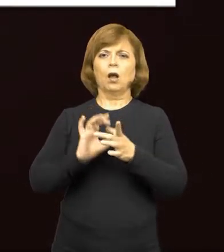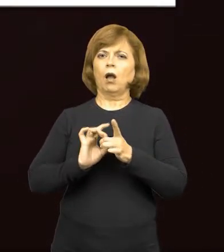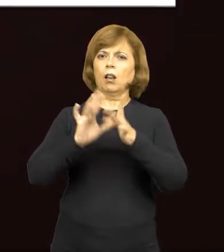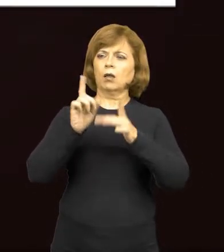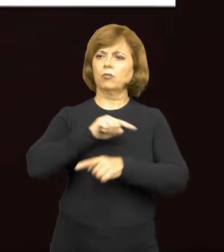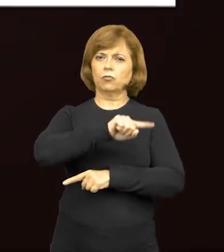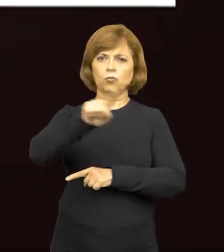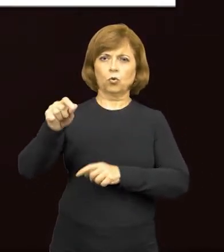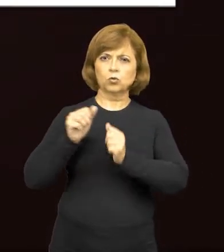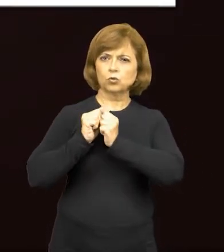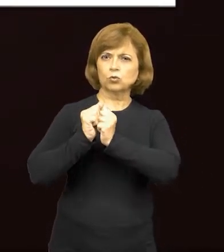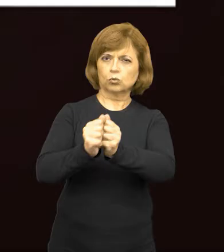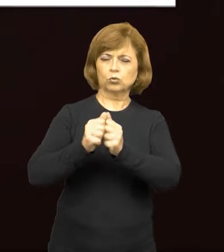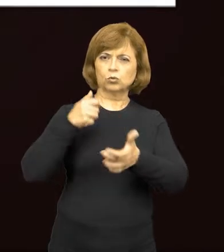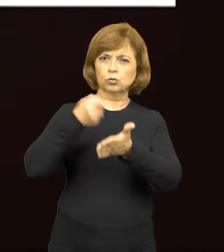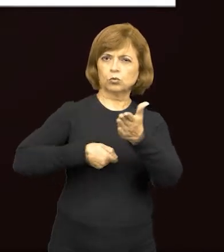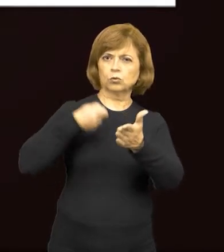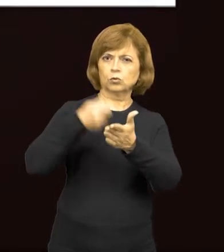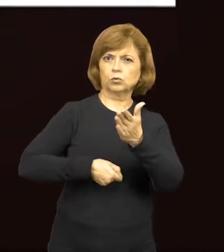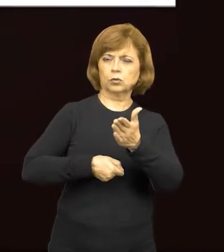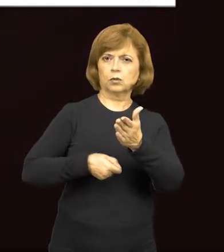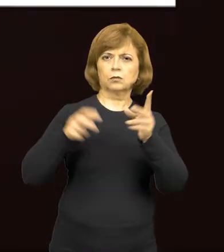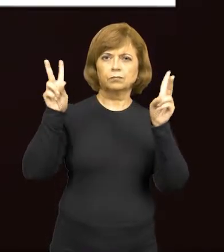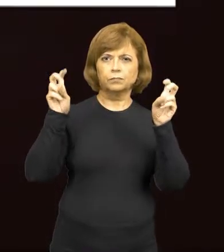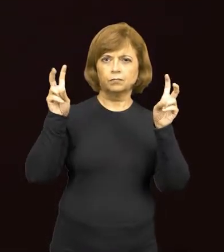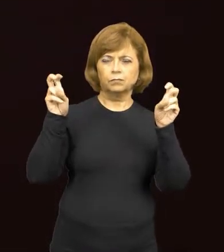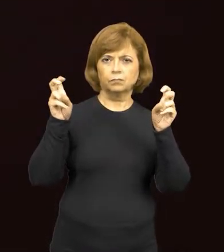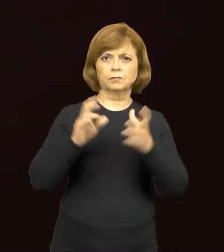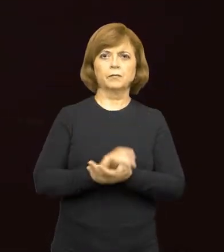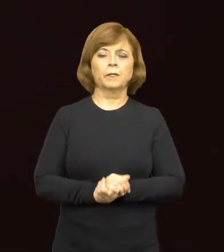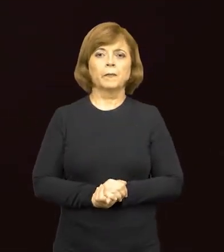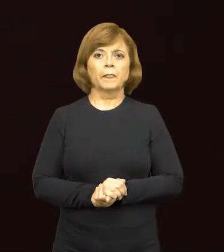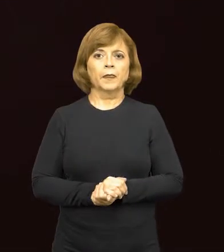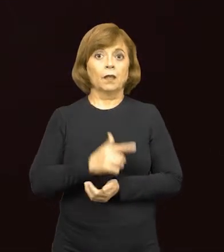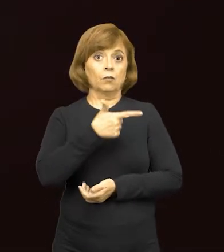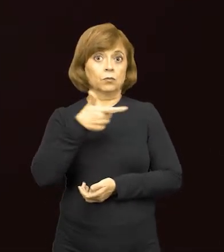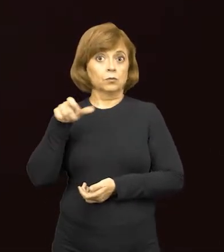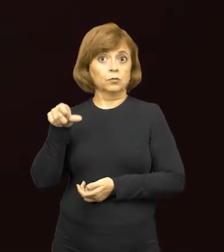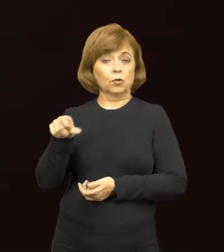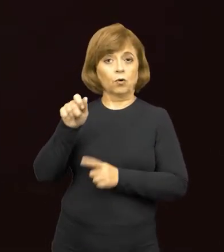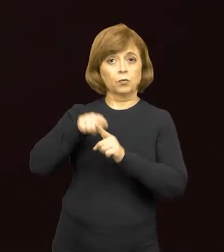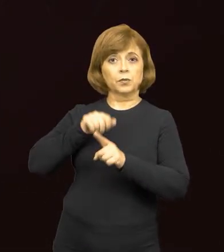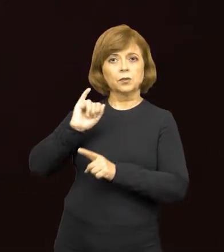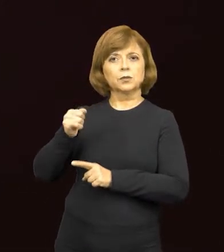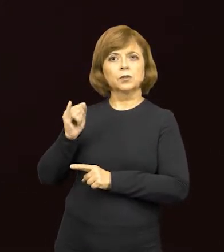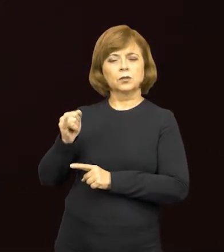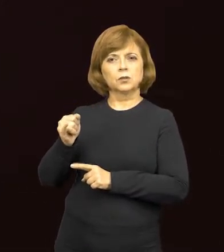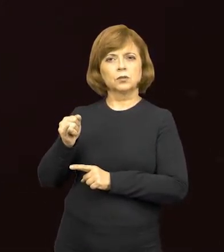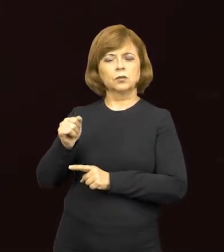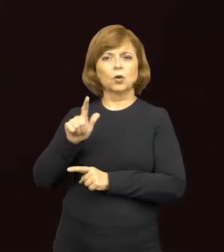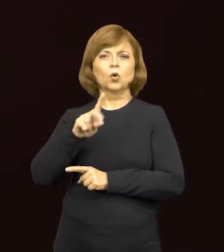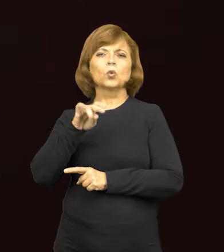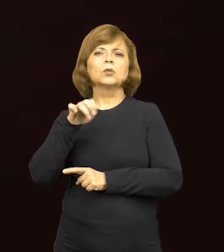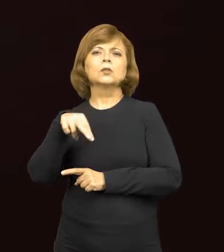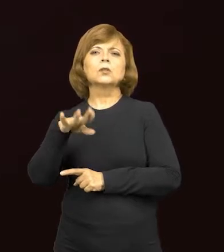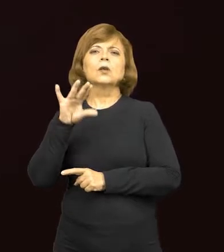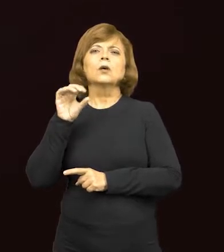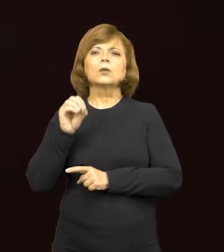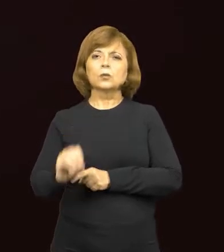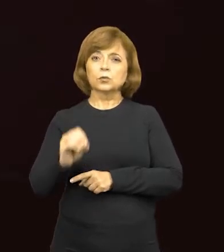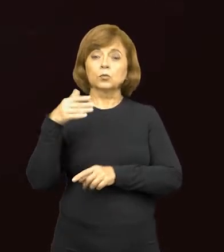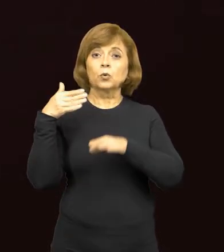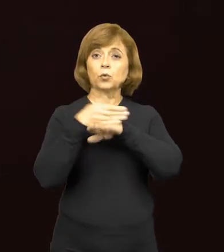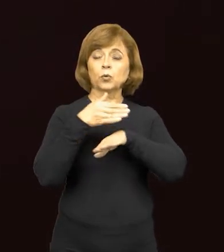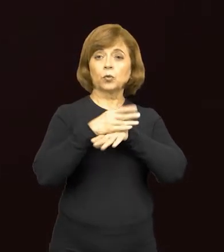ombrear com vocês nessa luta. Fecha aspas. Em 29 de janeiro, Luciano Matos compareceu à cerimônia de